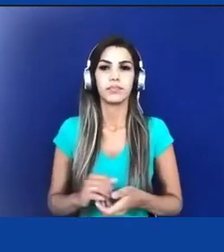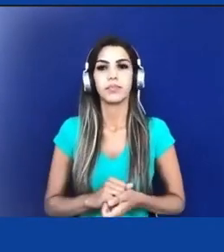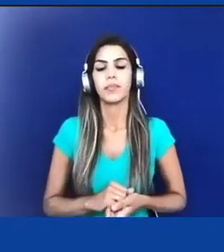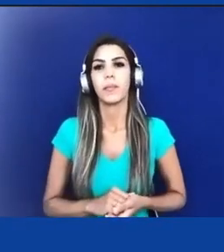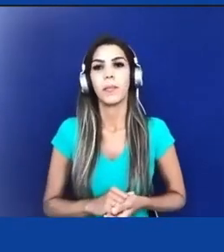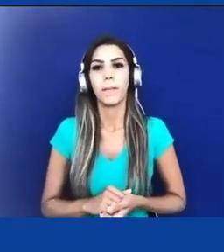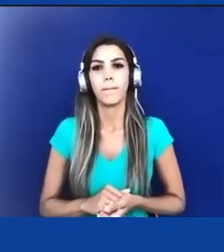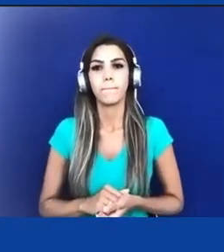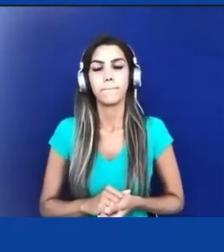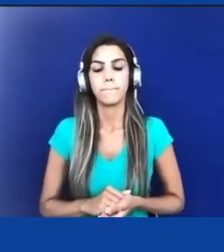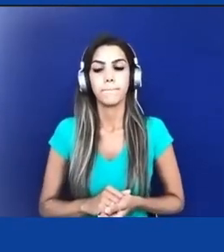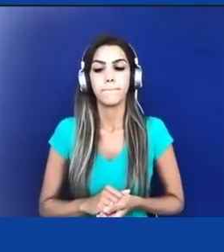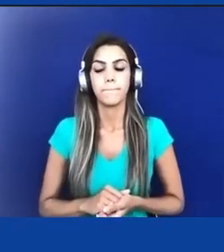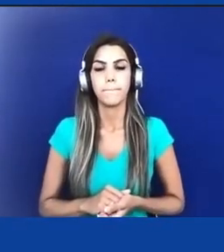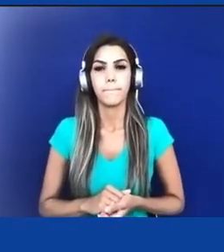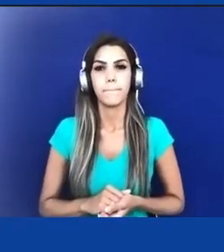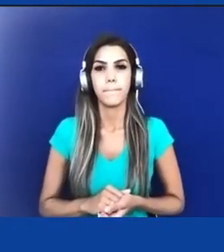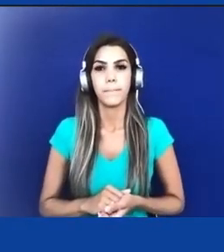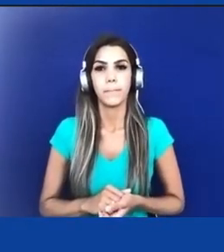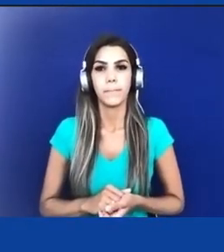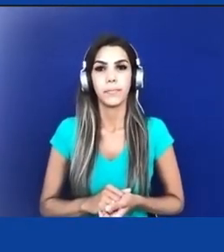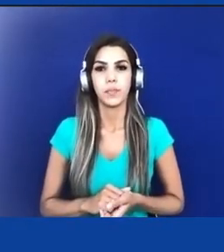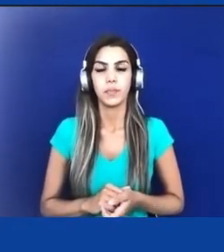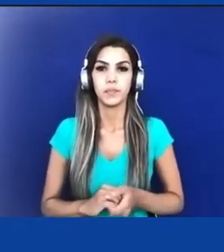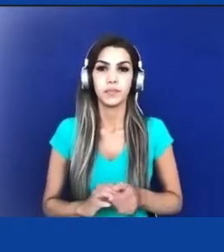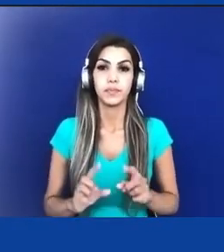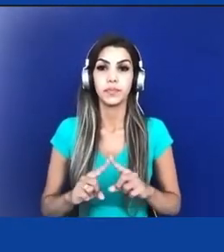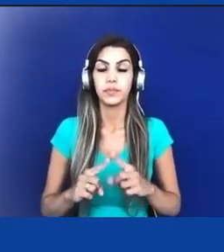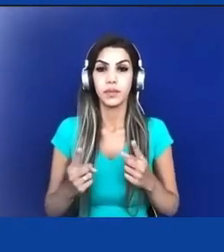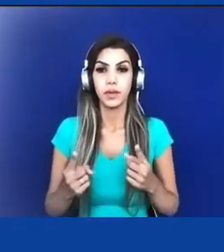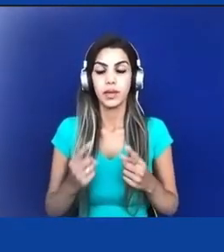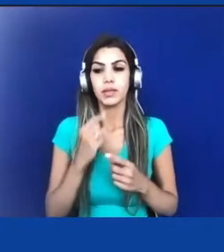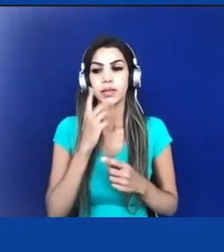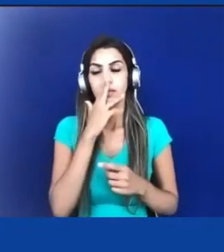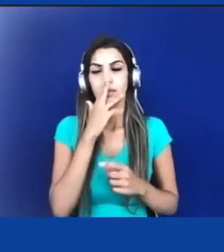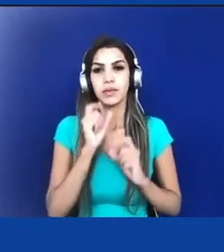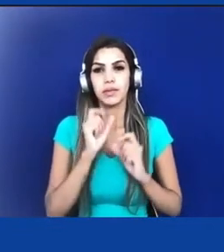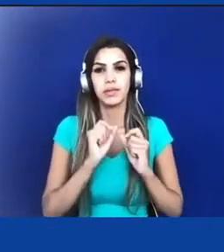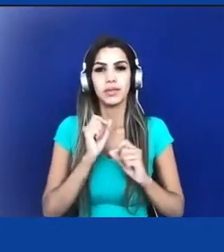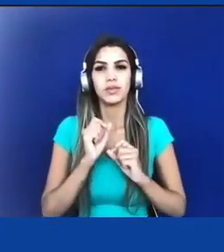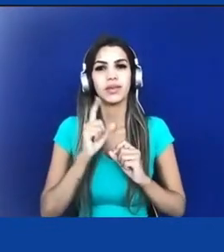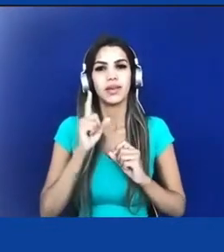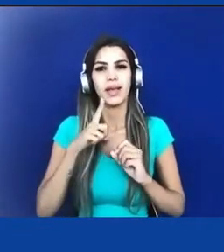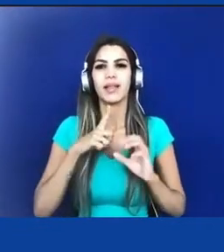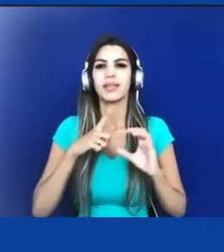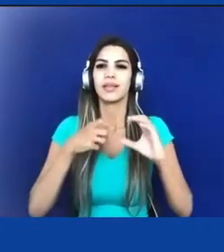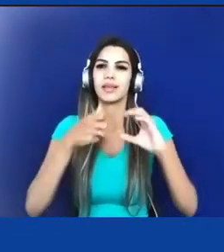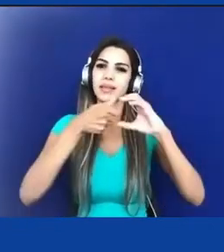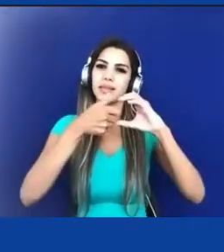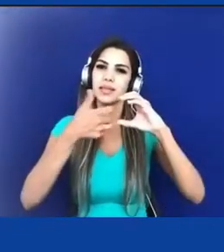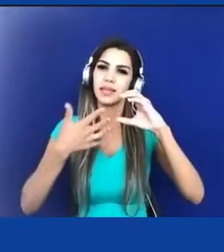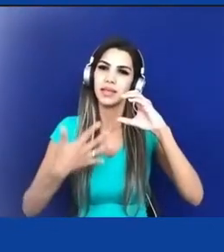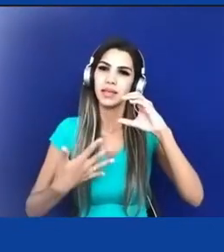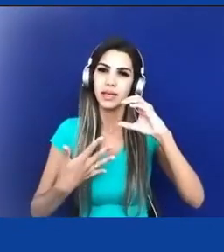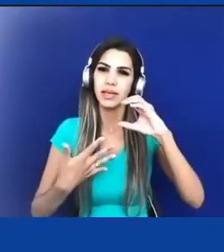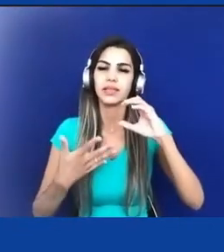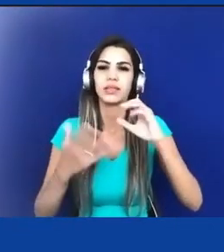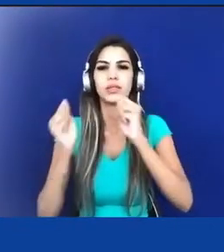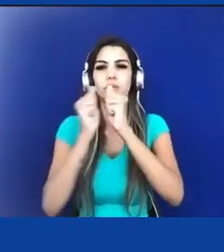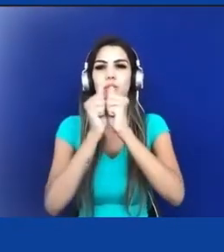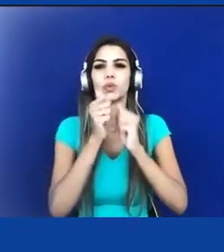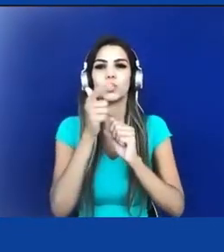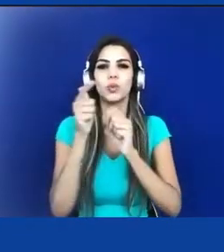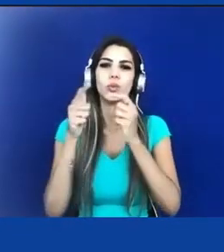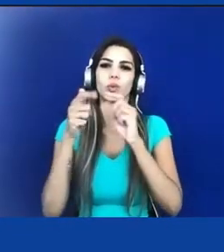Mas, ele reproduz algumas dessas características e junta outras características que